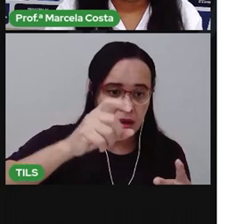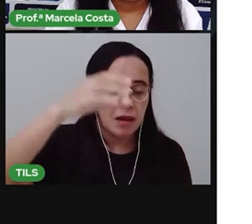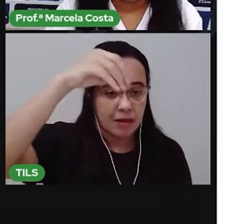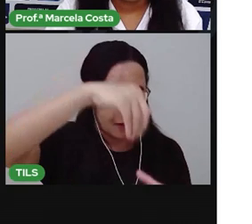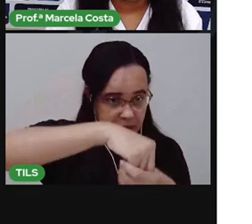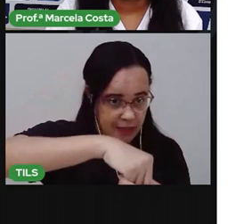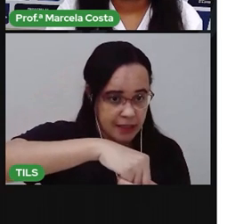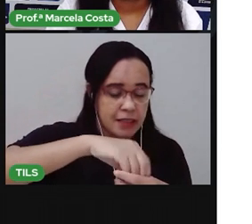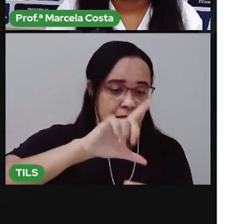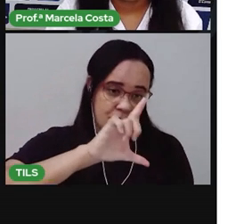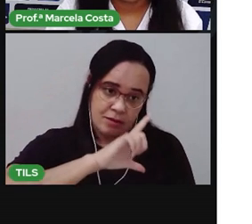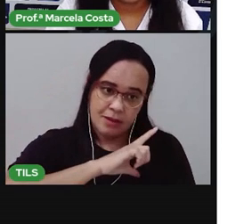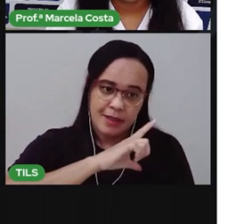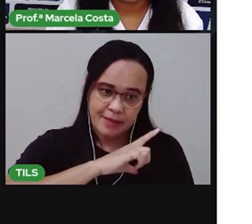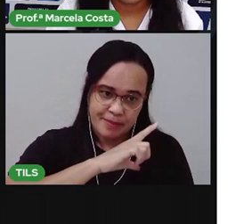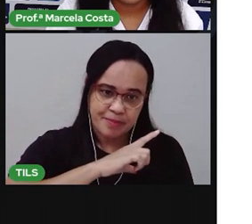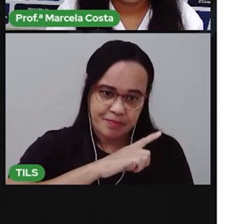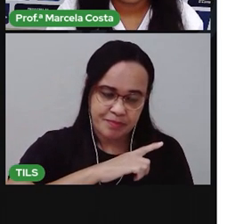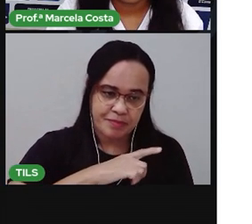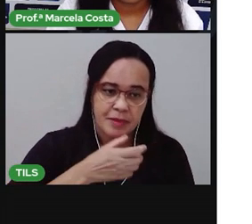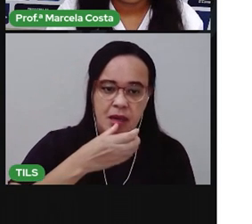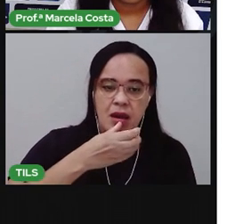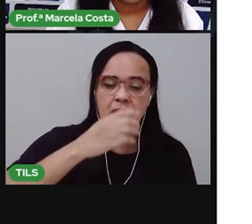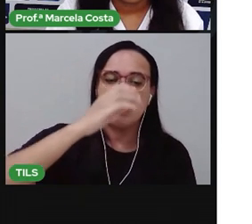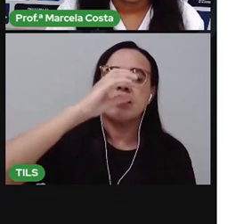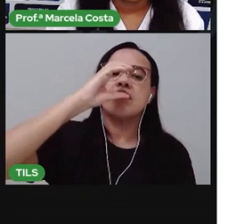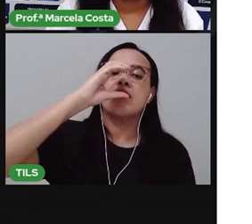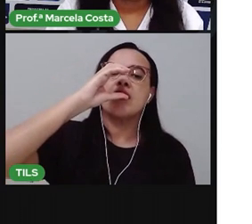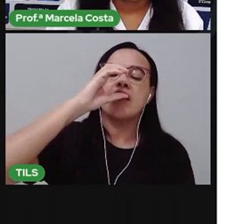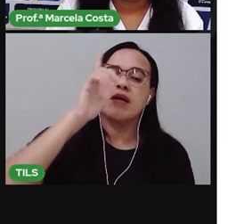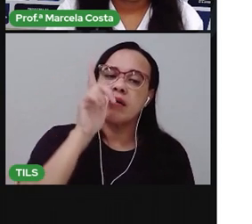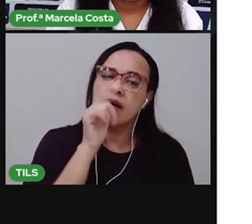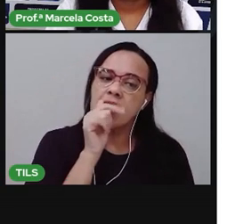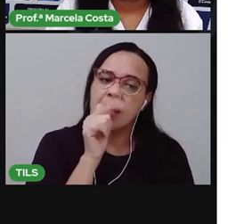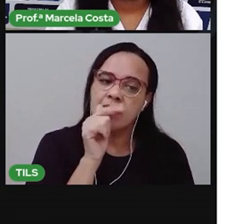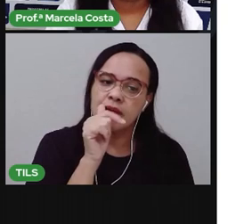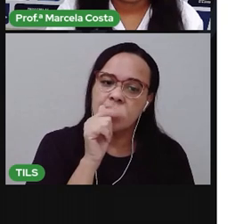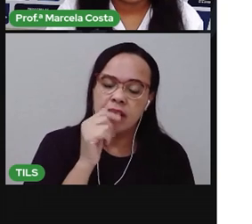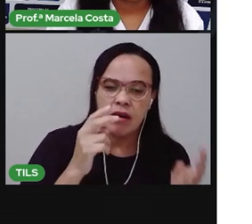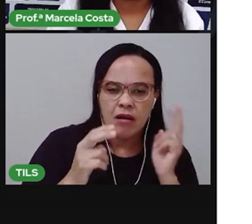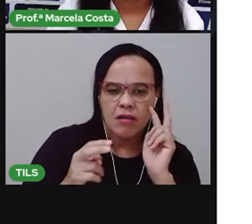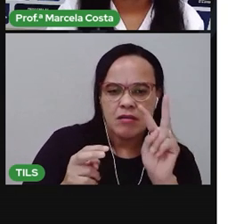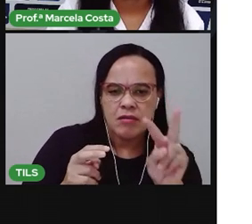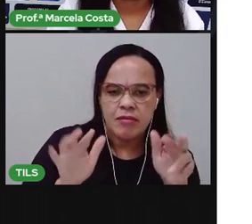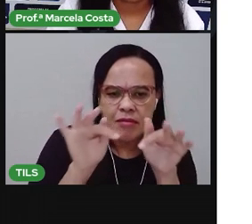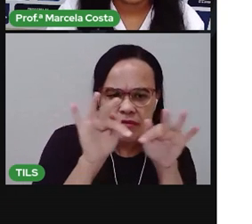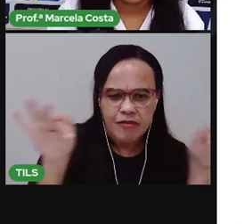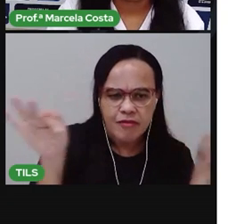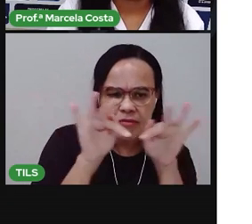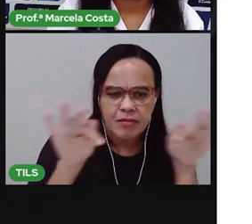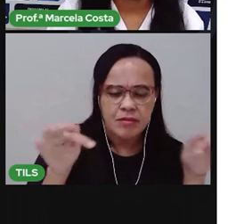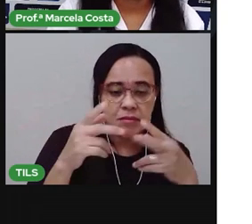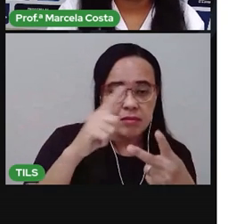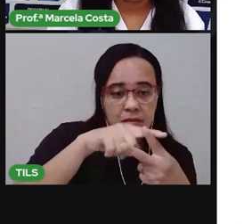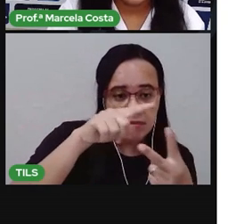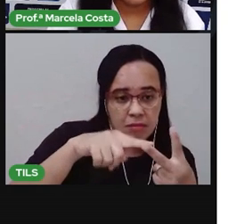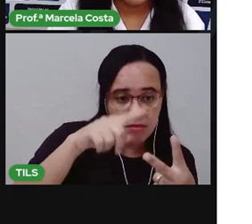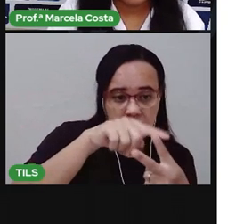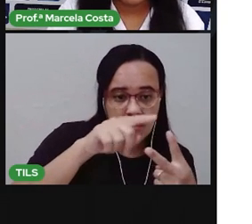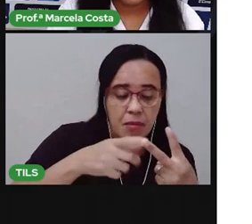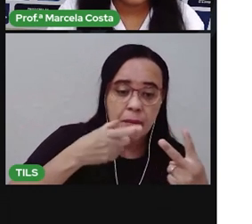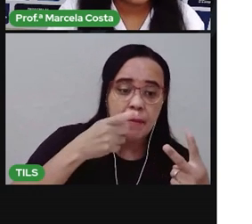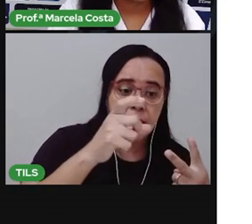Beber água. Observe que essa frase é com duas palavras e tem um